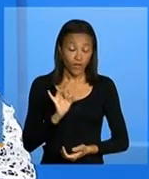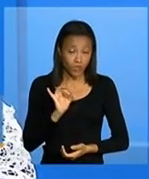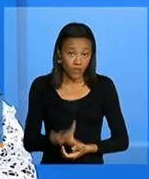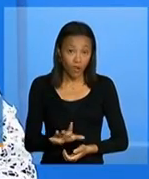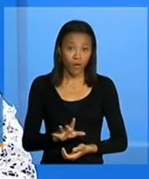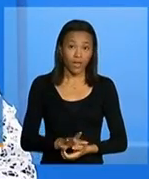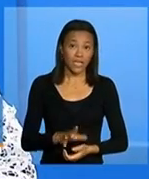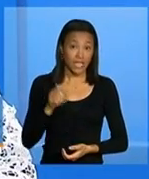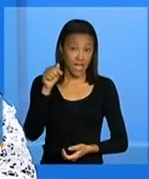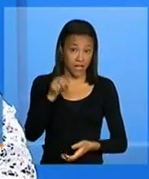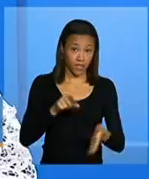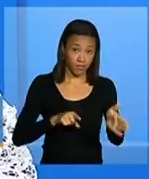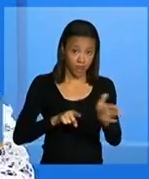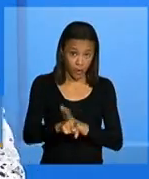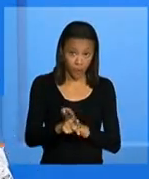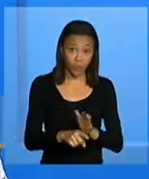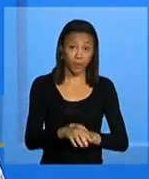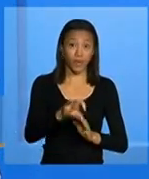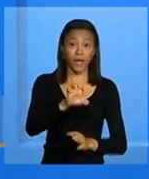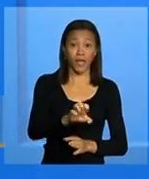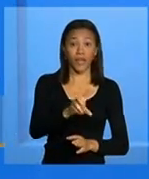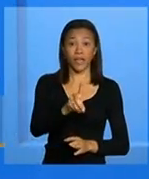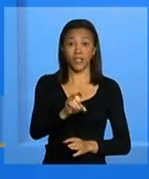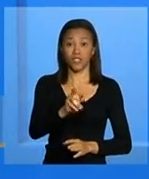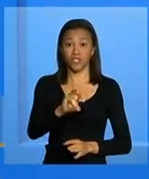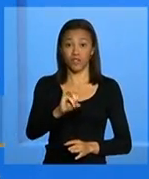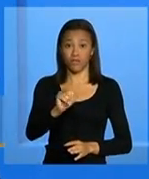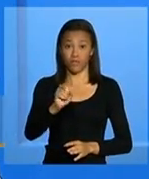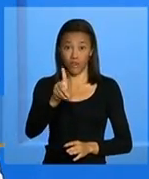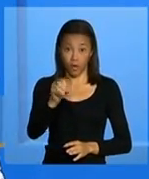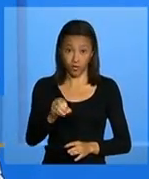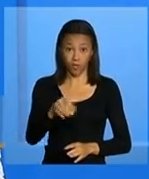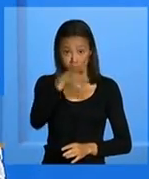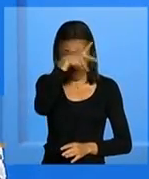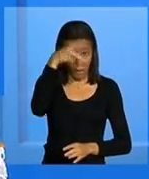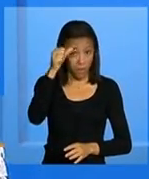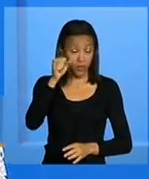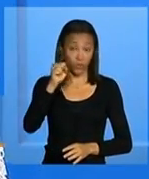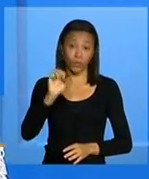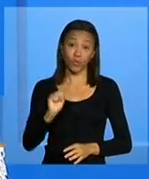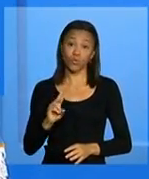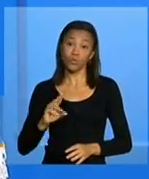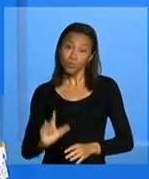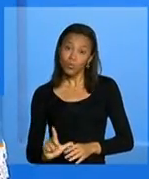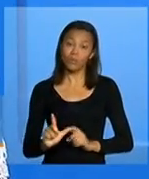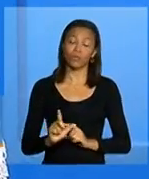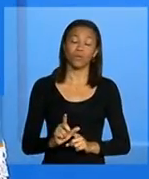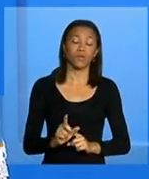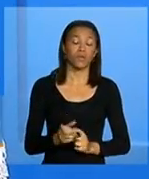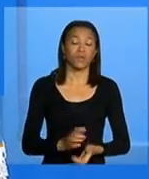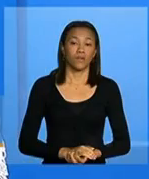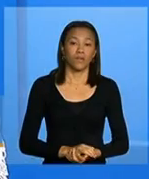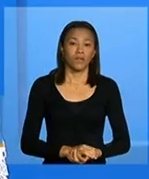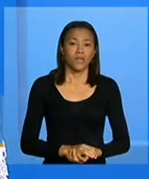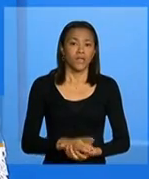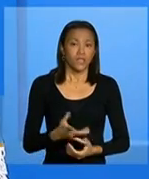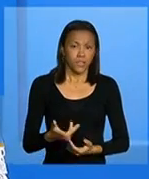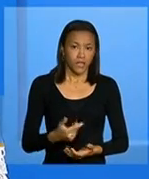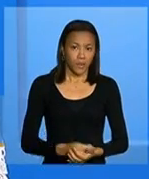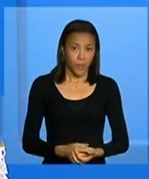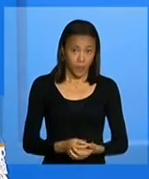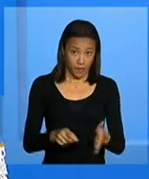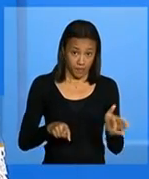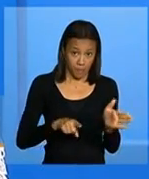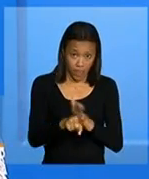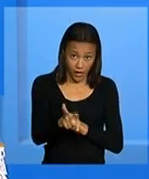essa pergunta é do Edivaldo Corrêa de Dourados no Mato Grosso do Sul desculpa Edivaldo Cristina a Margarida Belém